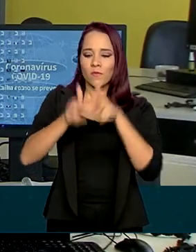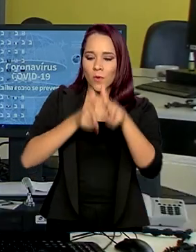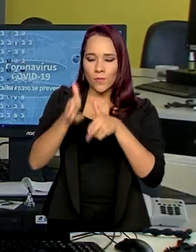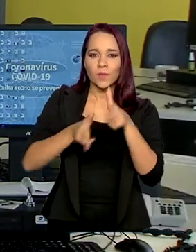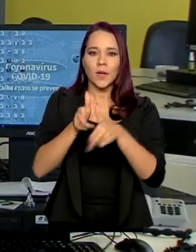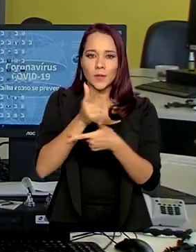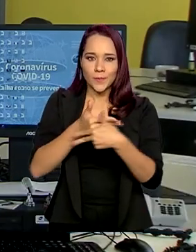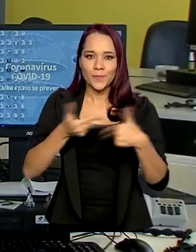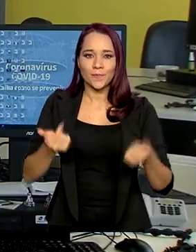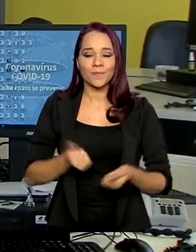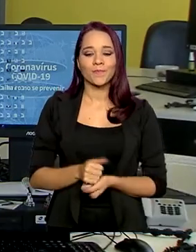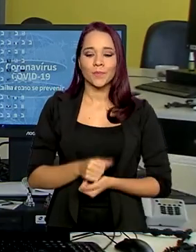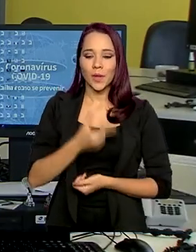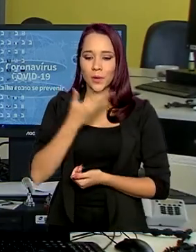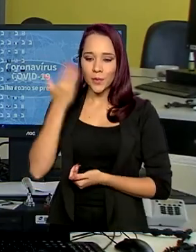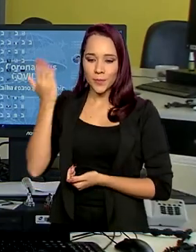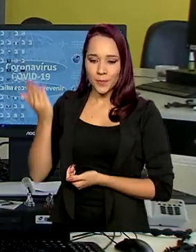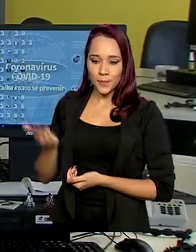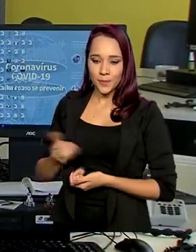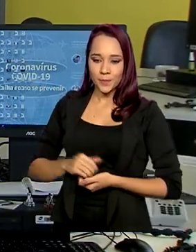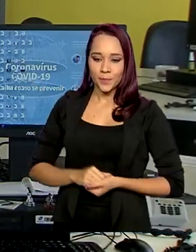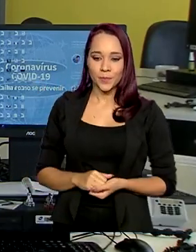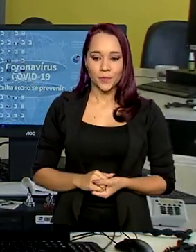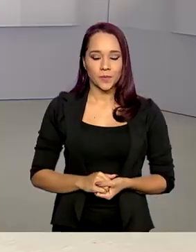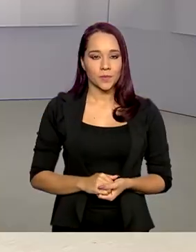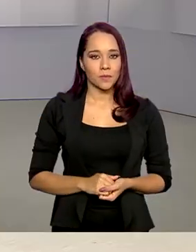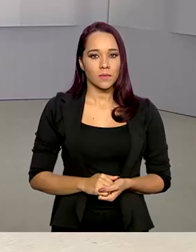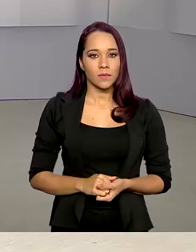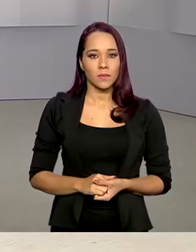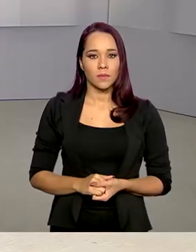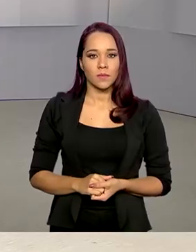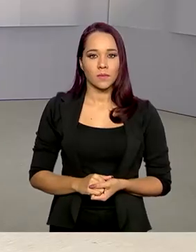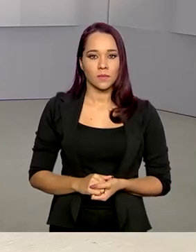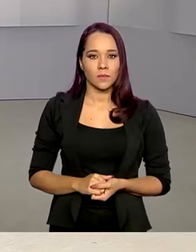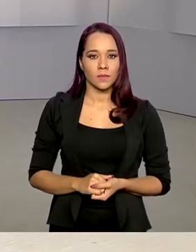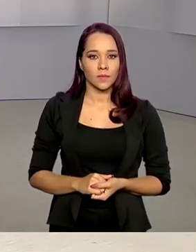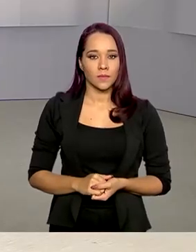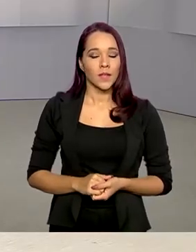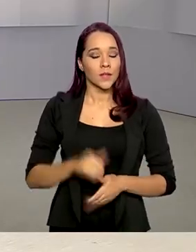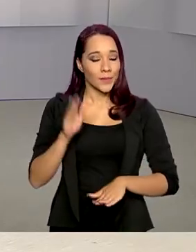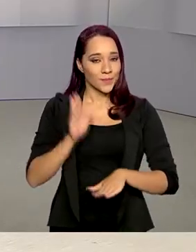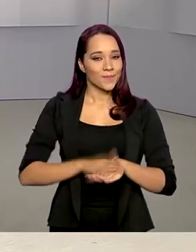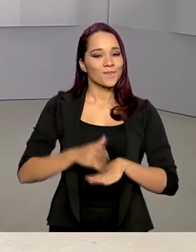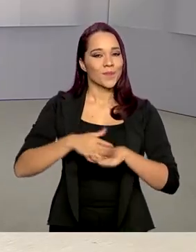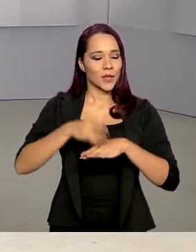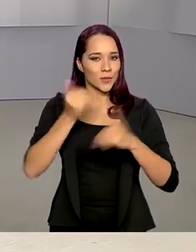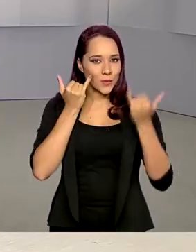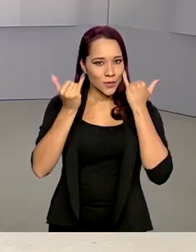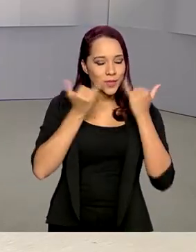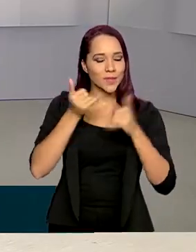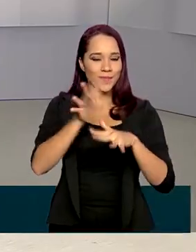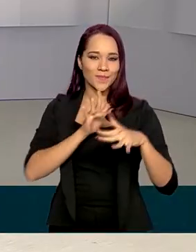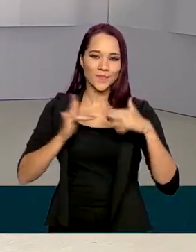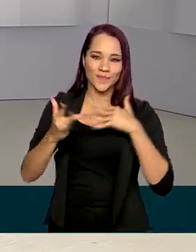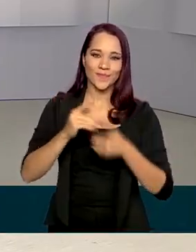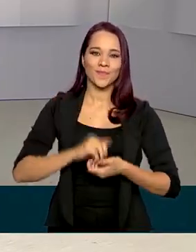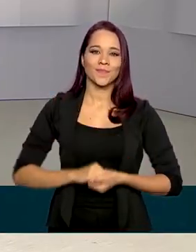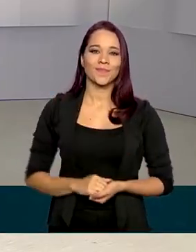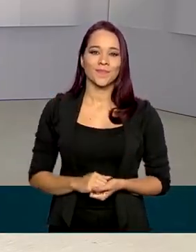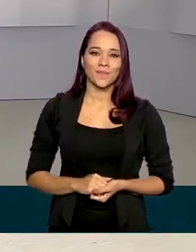cargas. Maurício de Almeida, para o Governo Agora. Veja mais notícias nas nossas redes sociais.